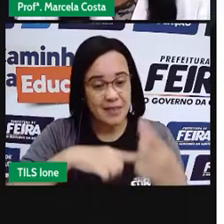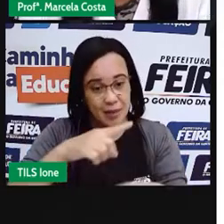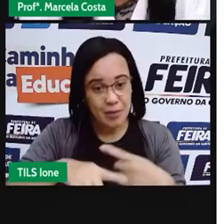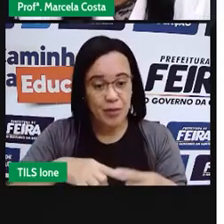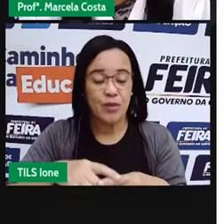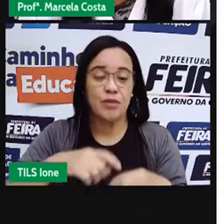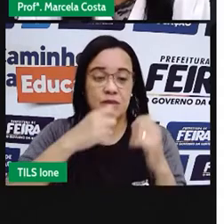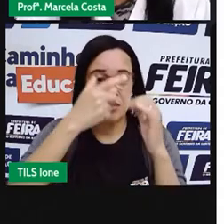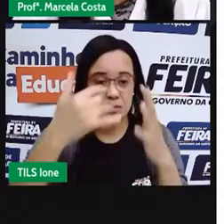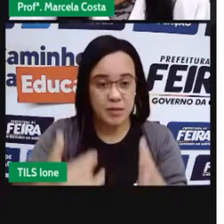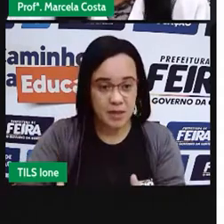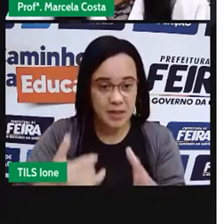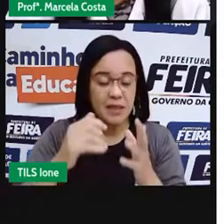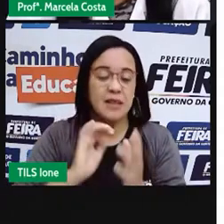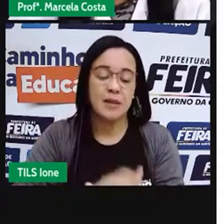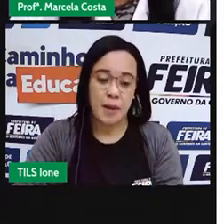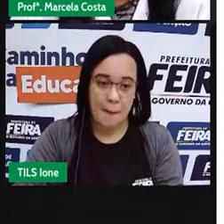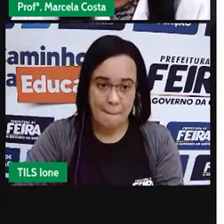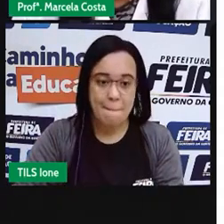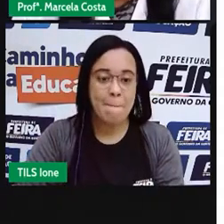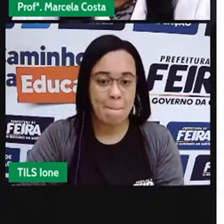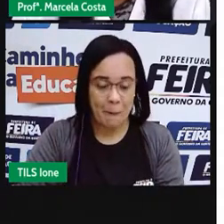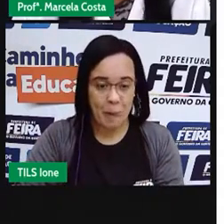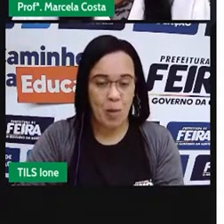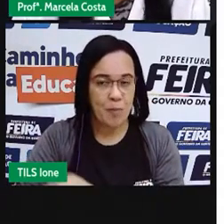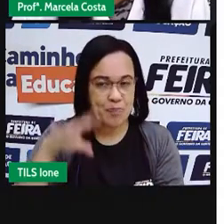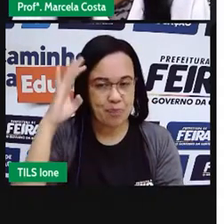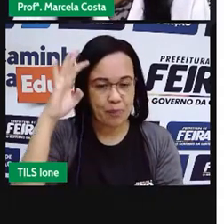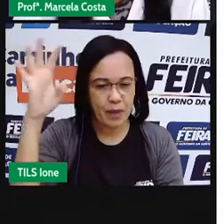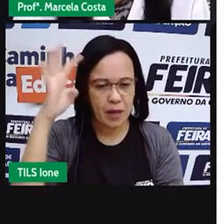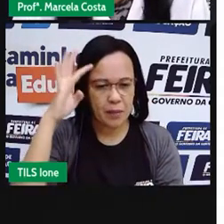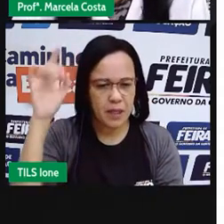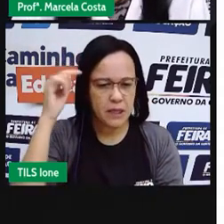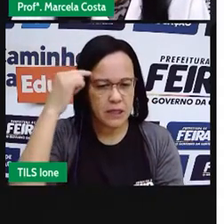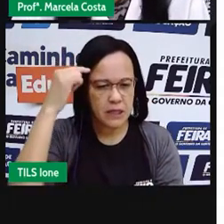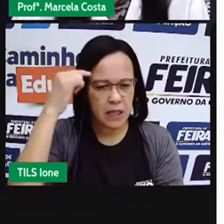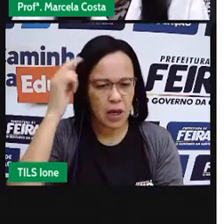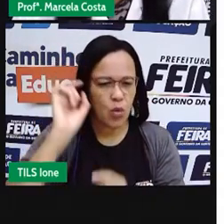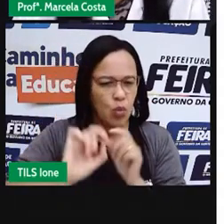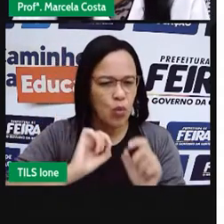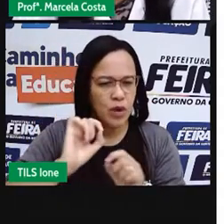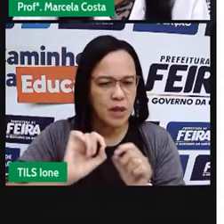fazer algumas recepções sobre isso, tá certo?